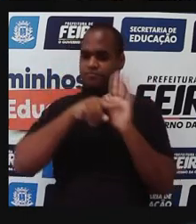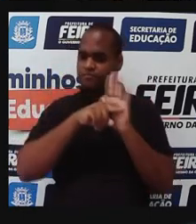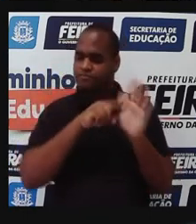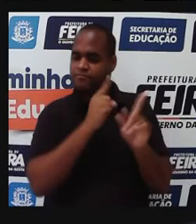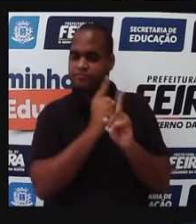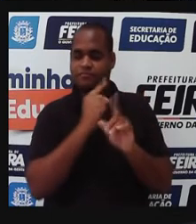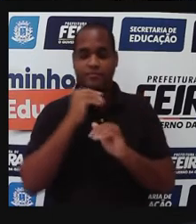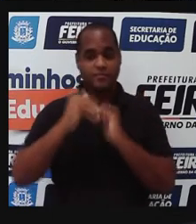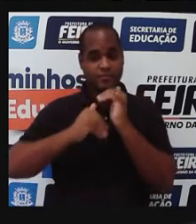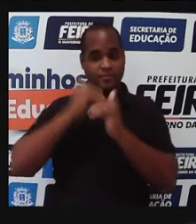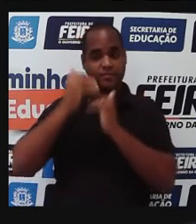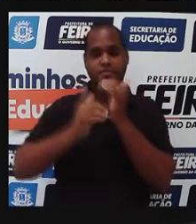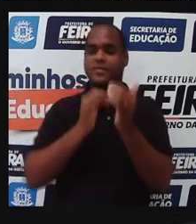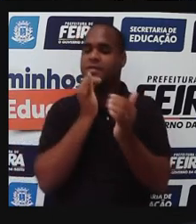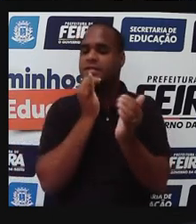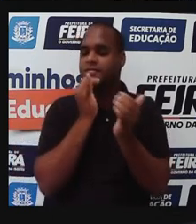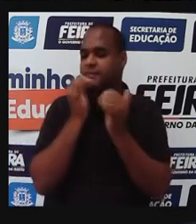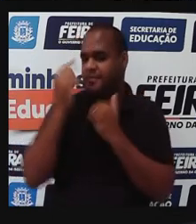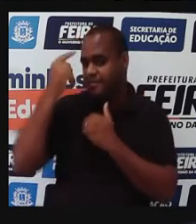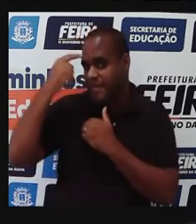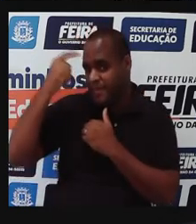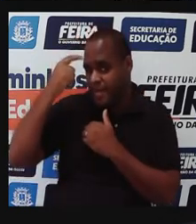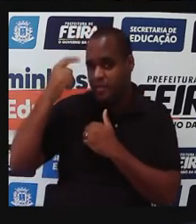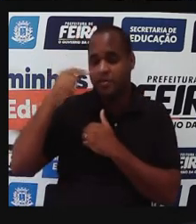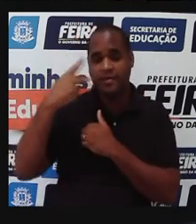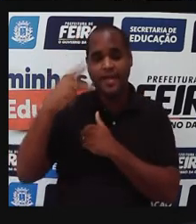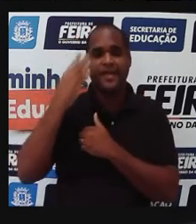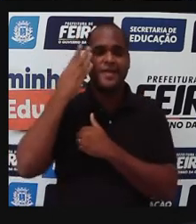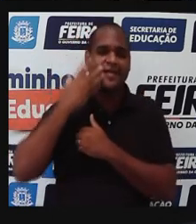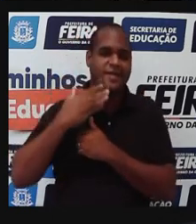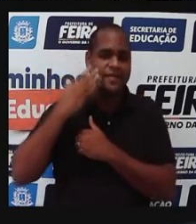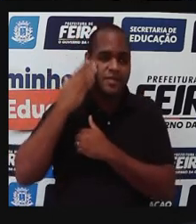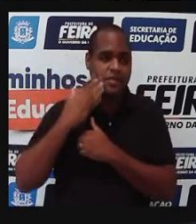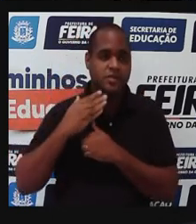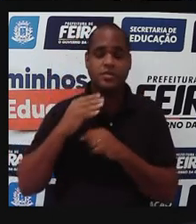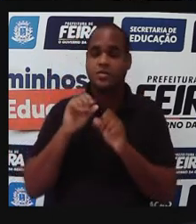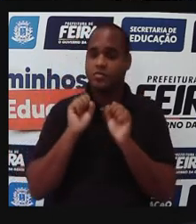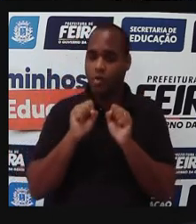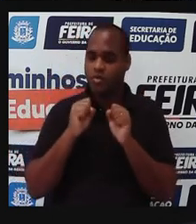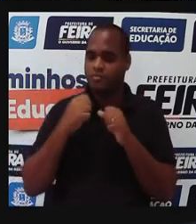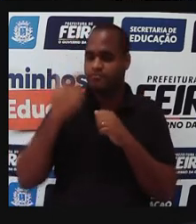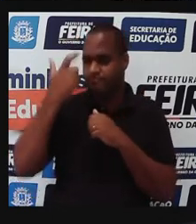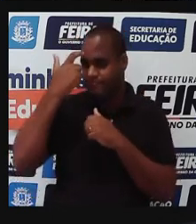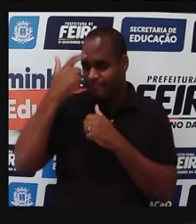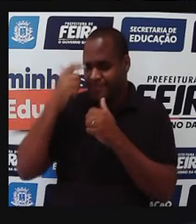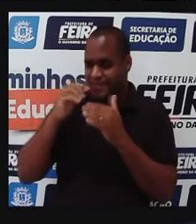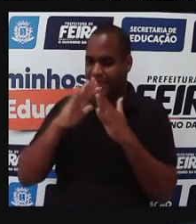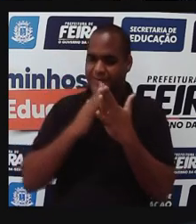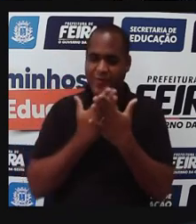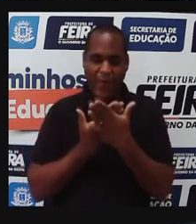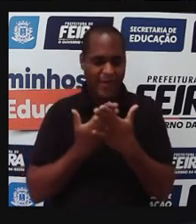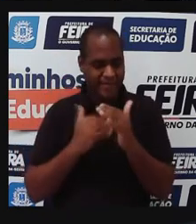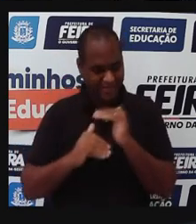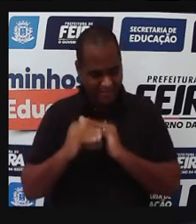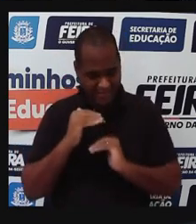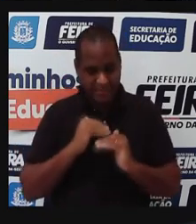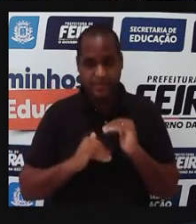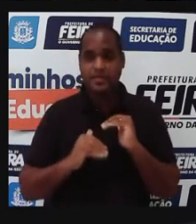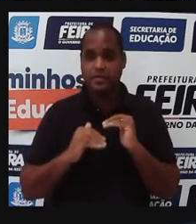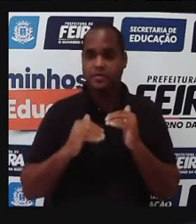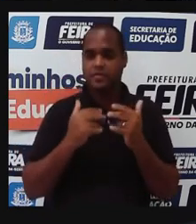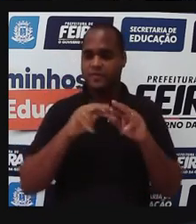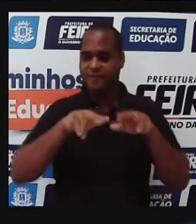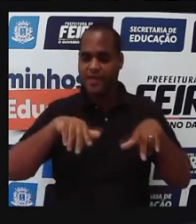o desenvolvimento, por exemplo, intelectual das crianças, ela reduz a taxa de escolaridade. Muitas